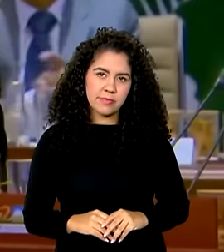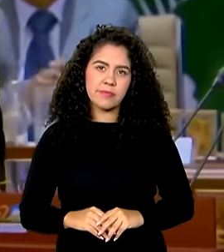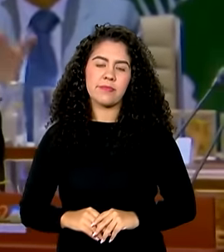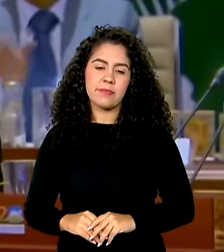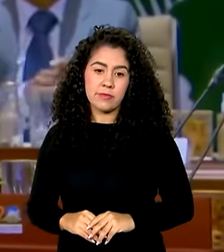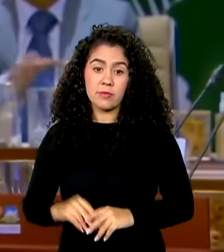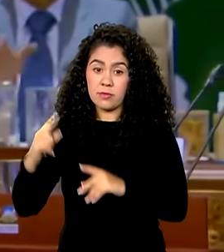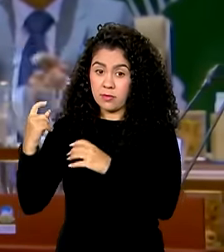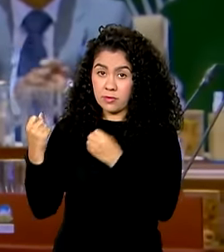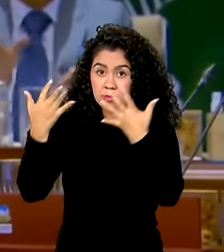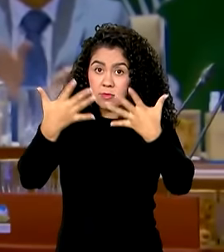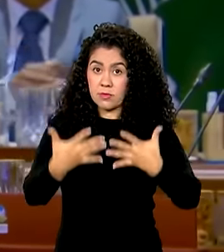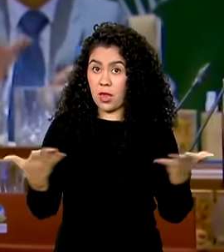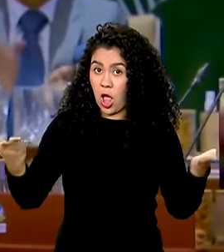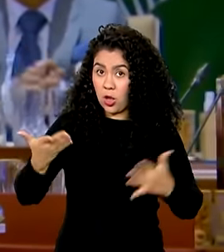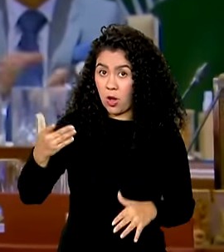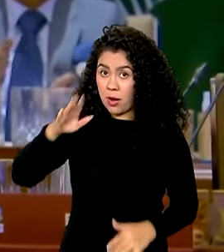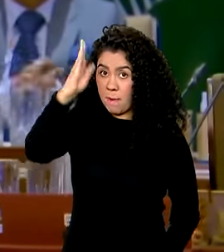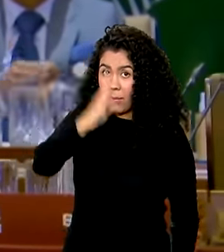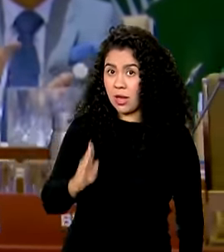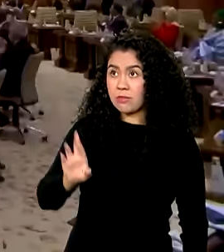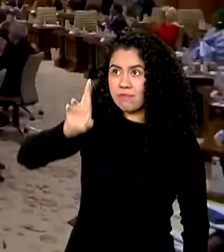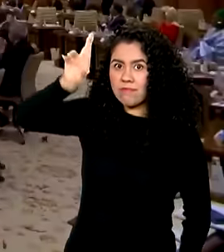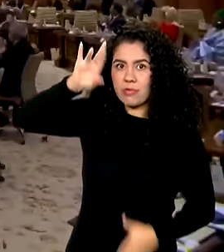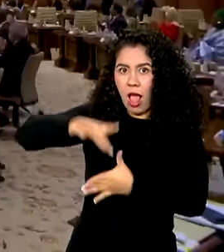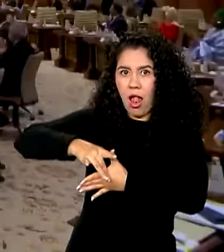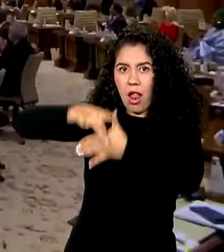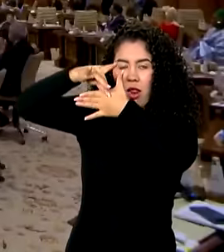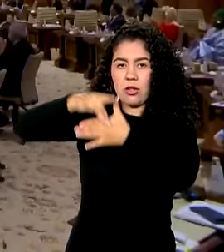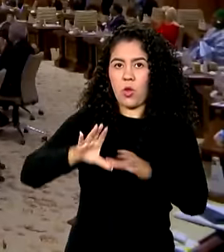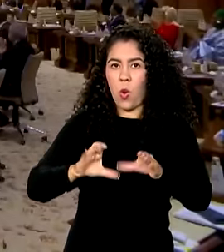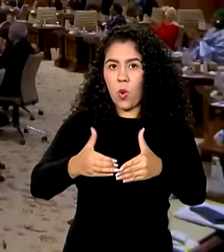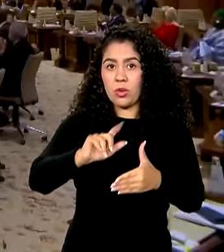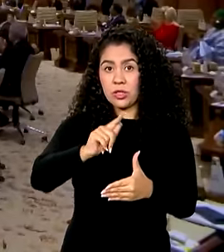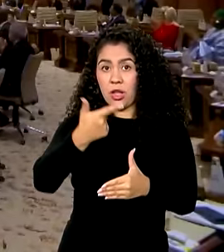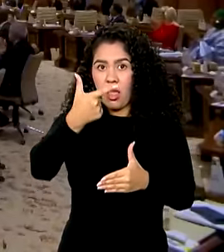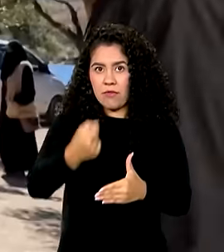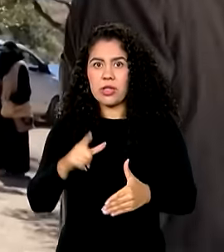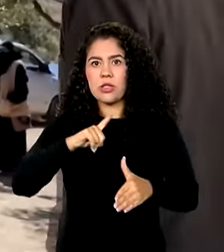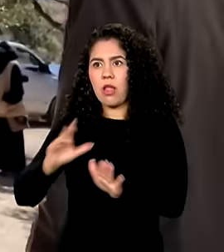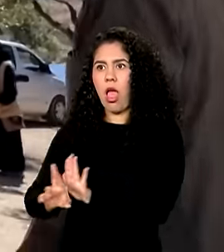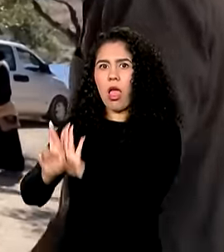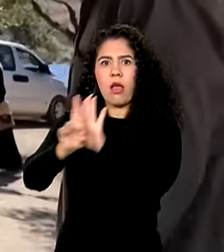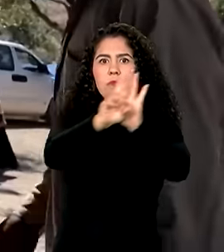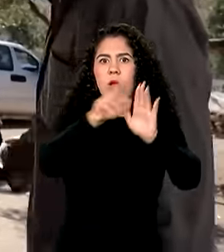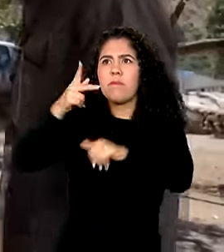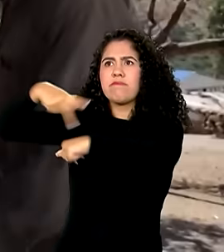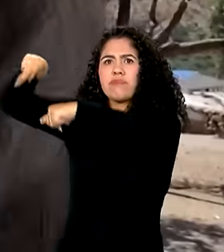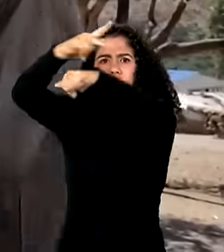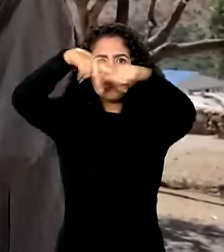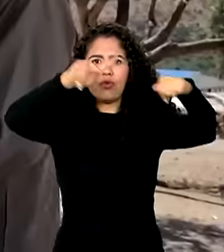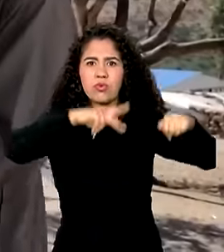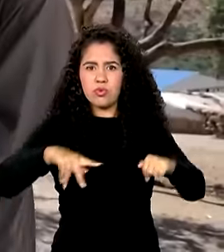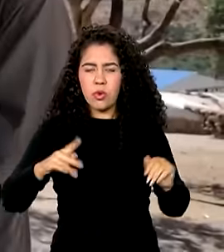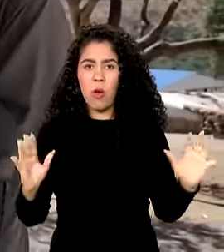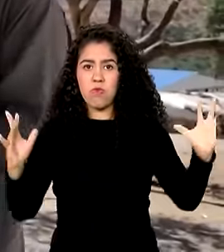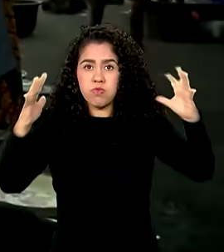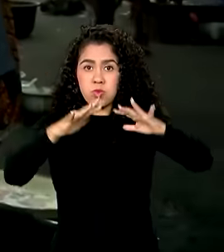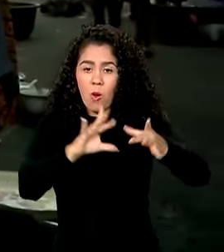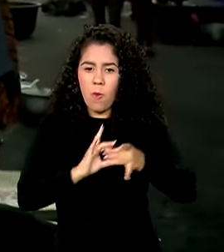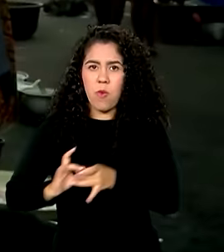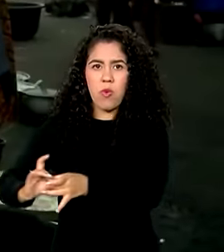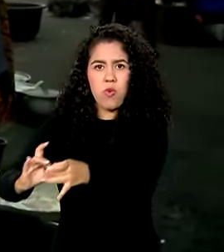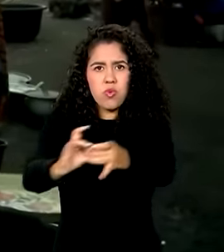Com o Brasil na presidência do G20, grupo com as maiores economias do mundo, a construção da Aliança Global